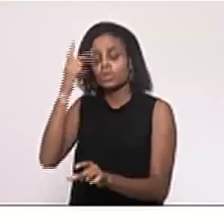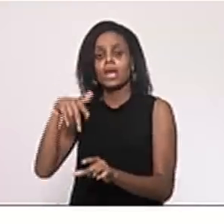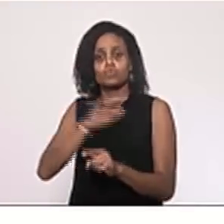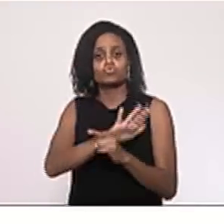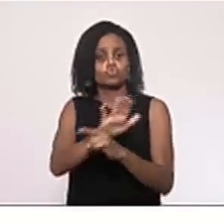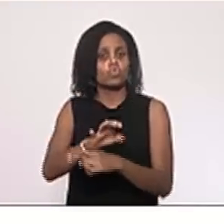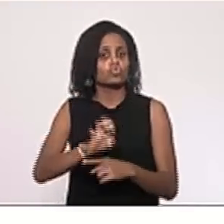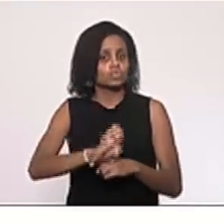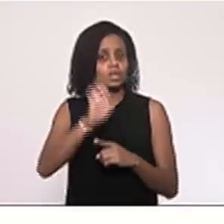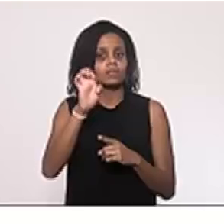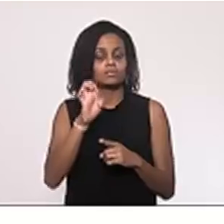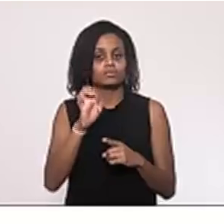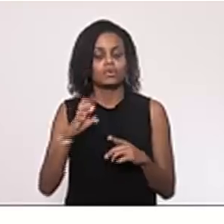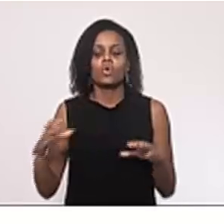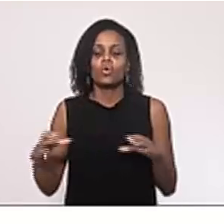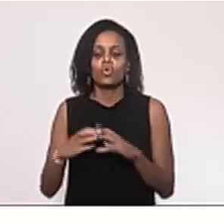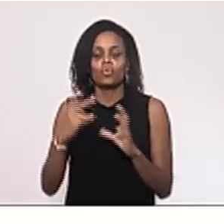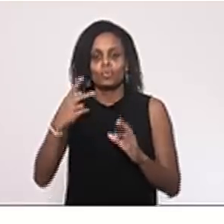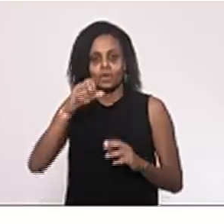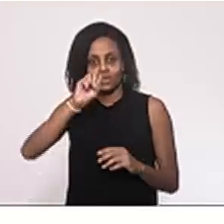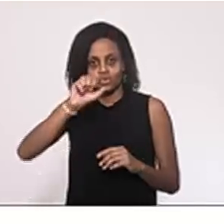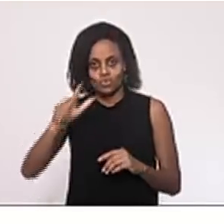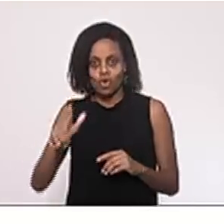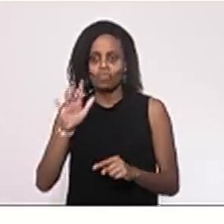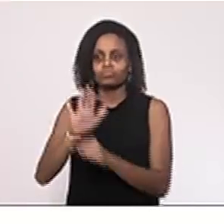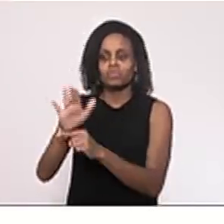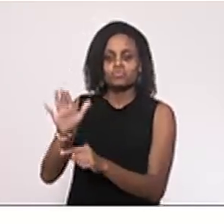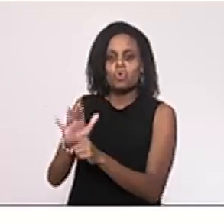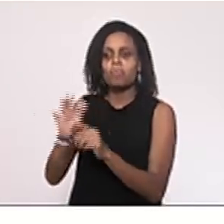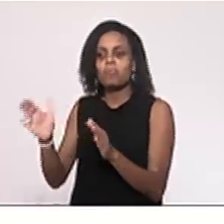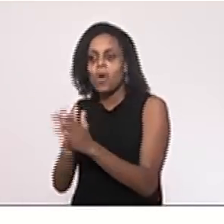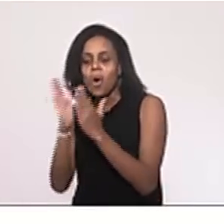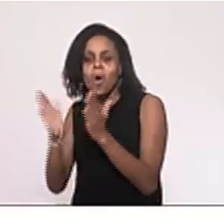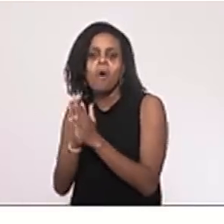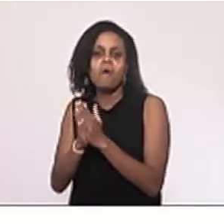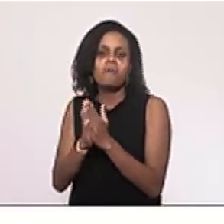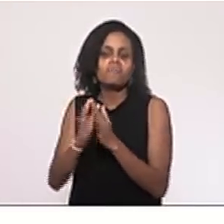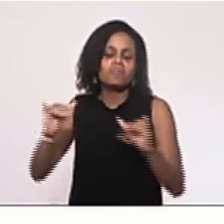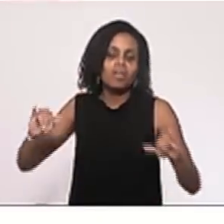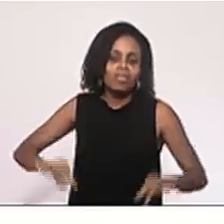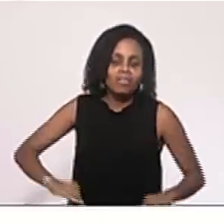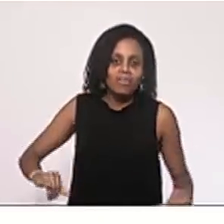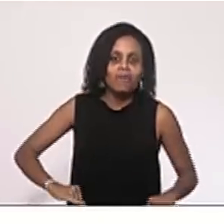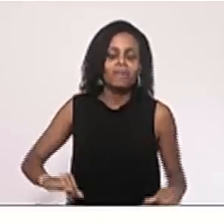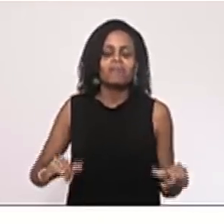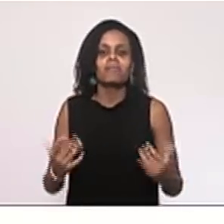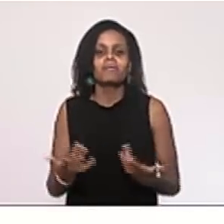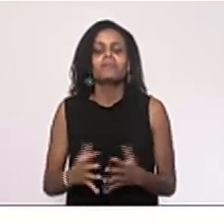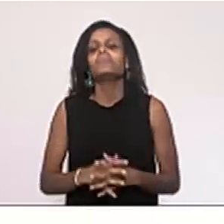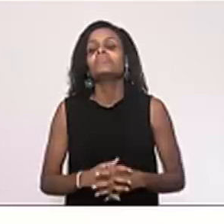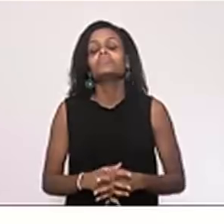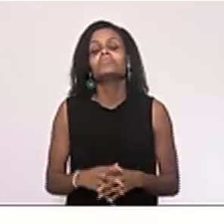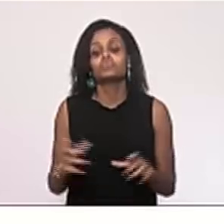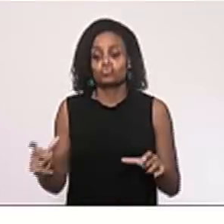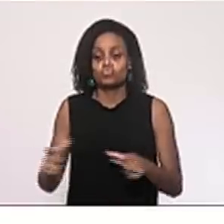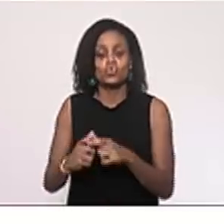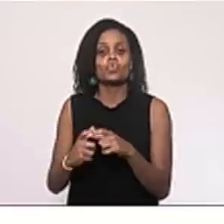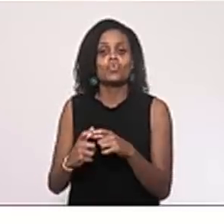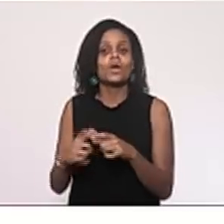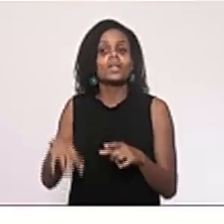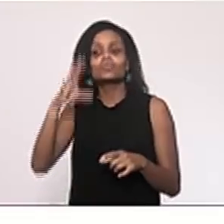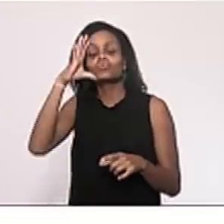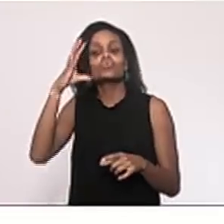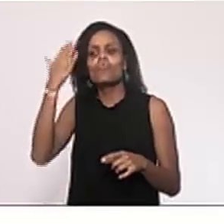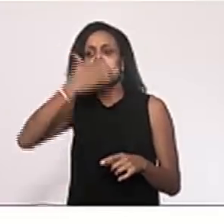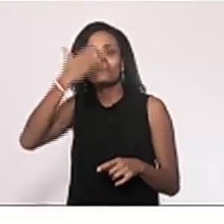Rio de Janeiro. O PSOL, defensor dos oprimidos, dos pobres, dos coitadinhos, das minorias, não observa, por exemplo,